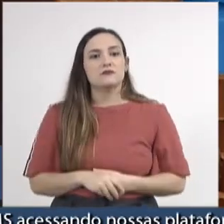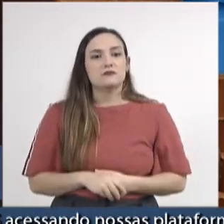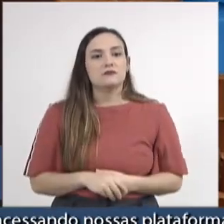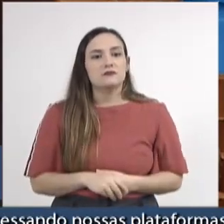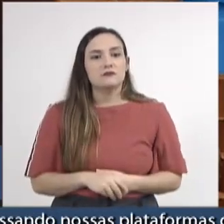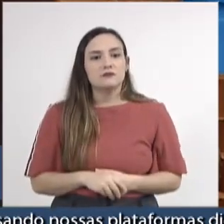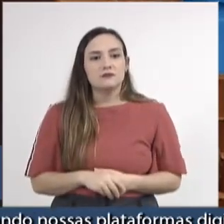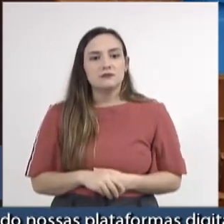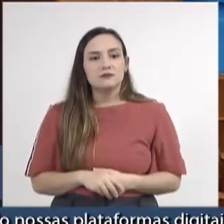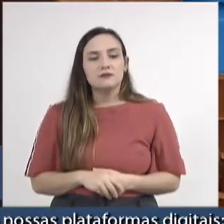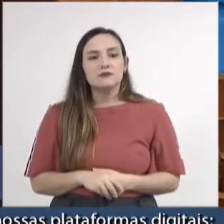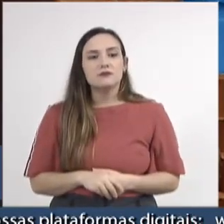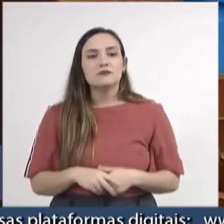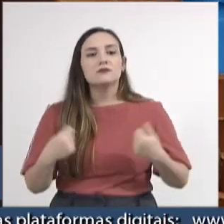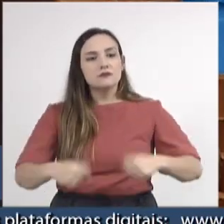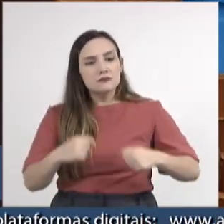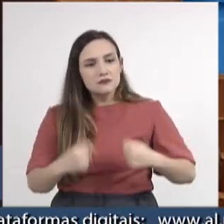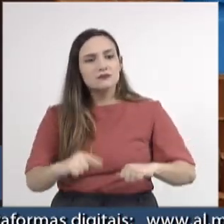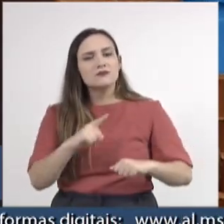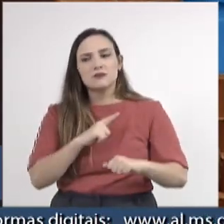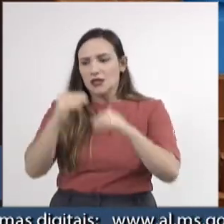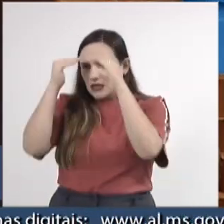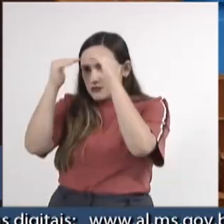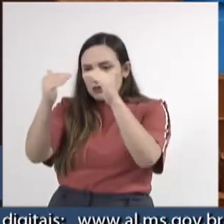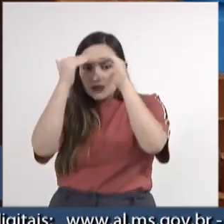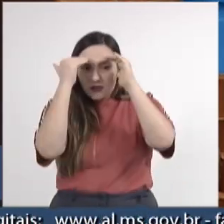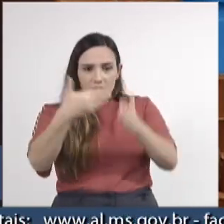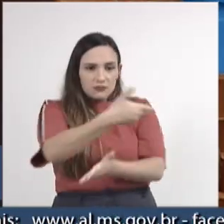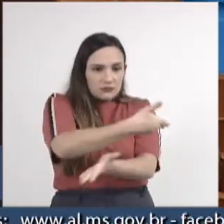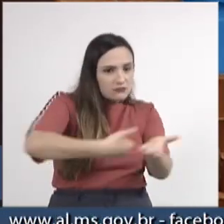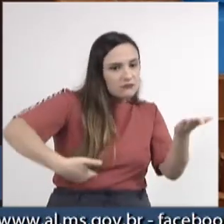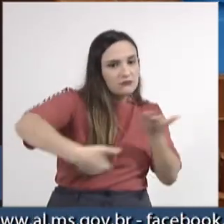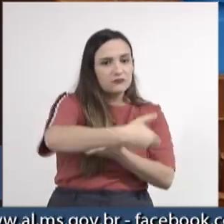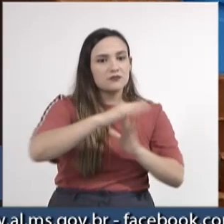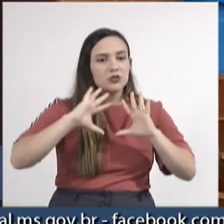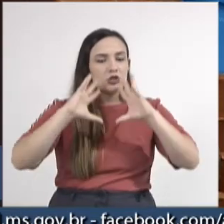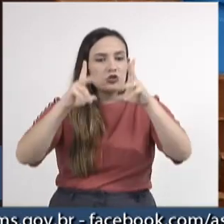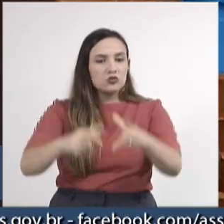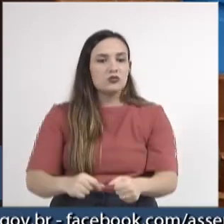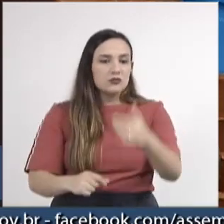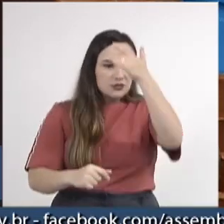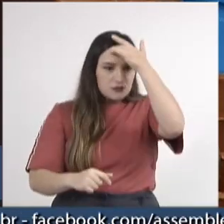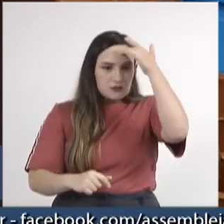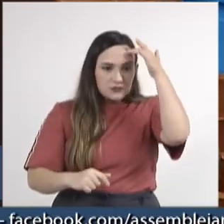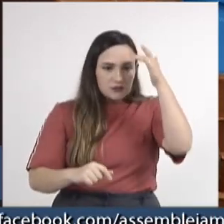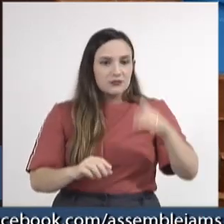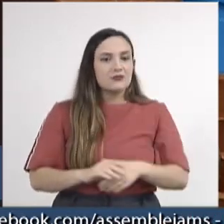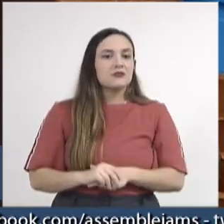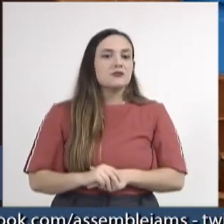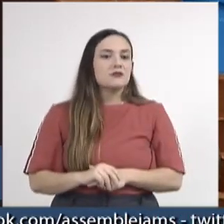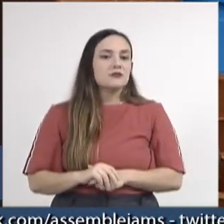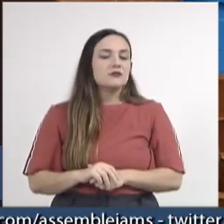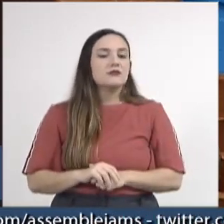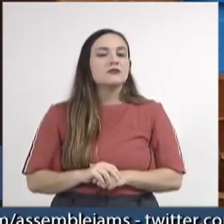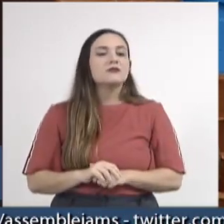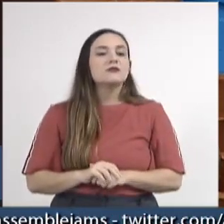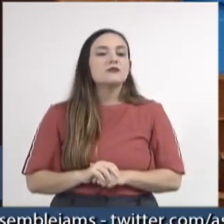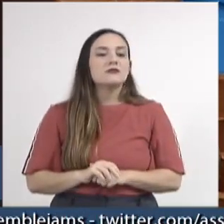comportamento de respeito, respeito a todas as pessoas e promovam